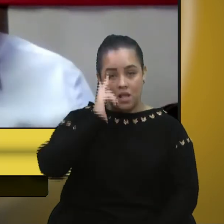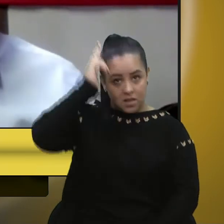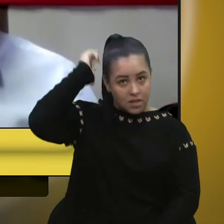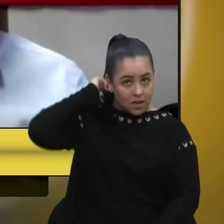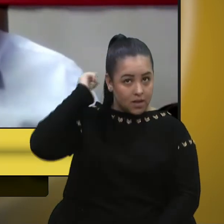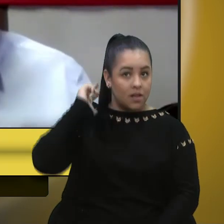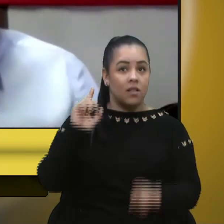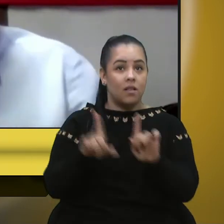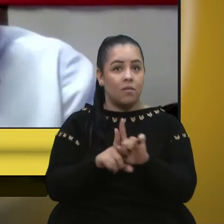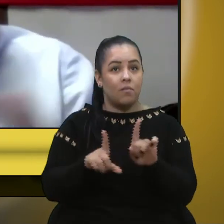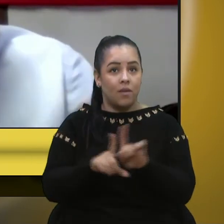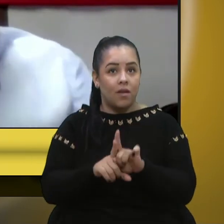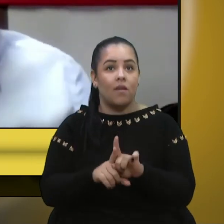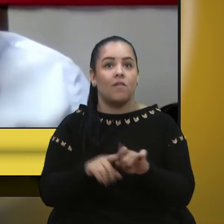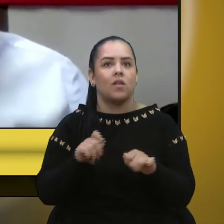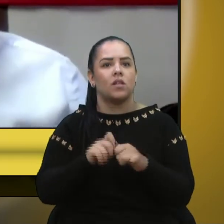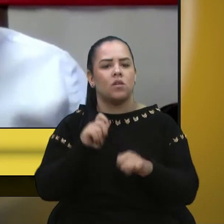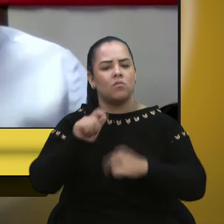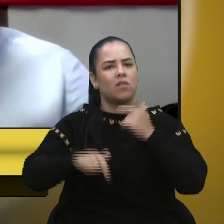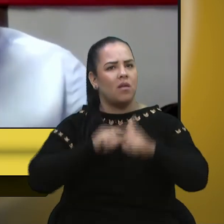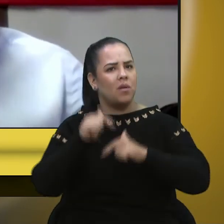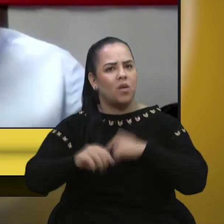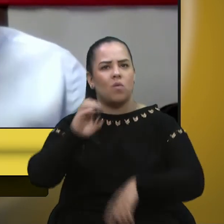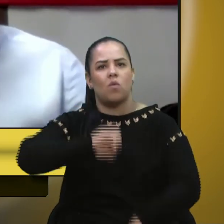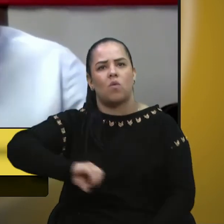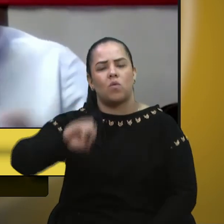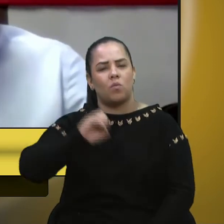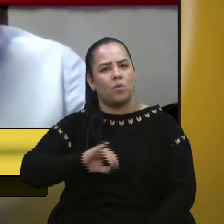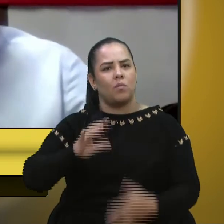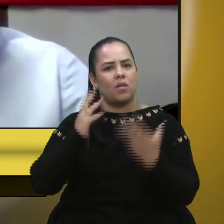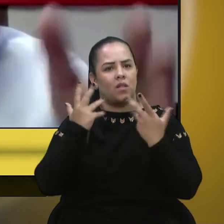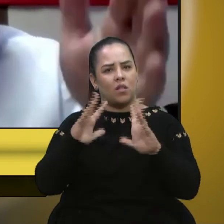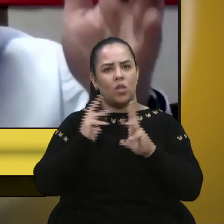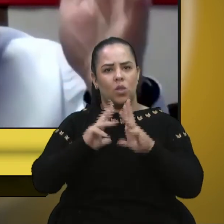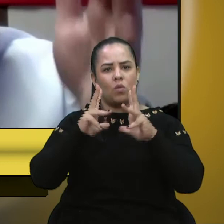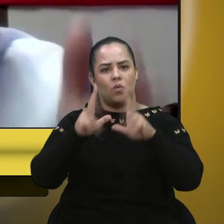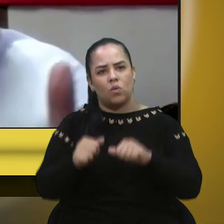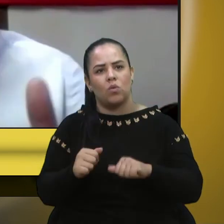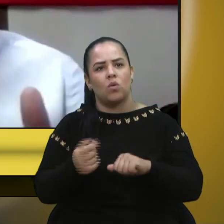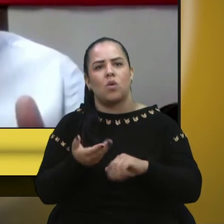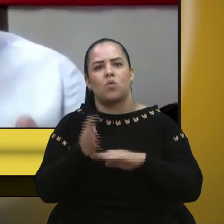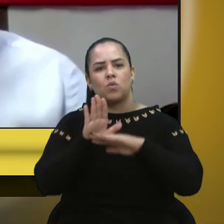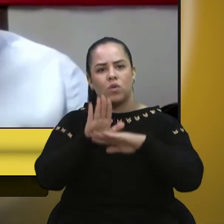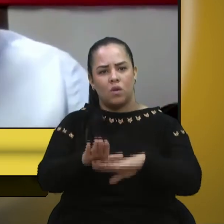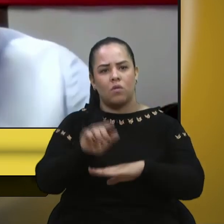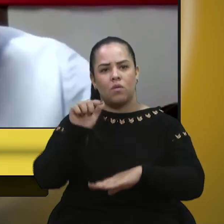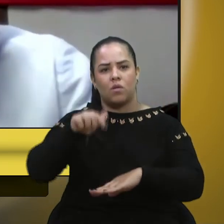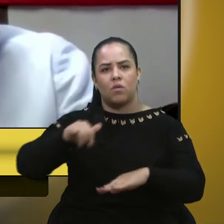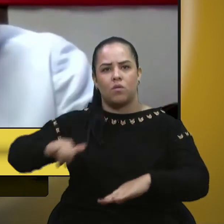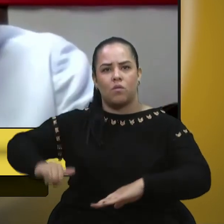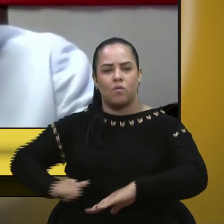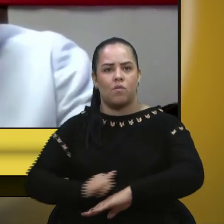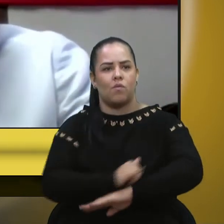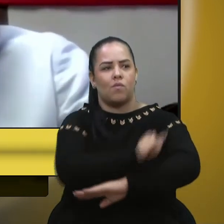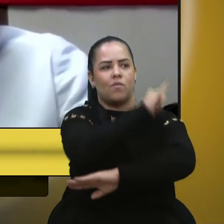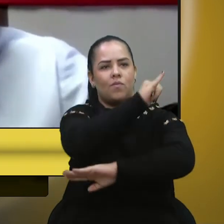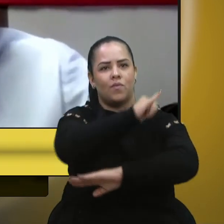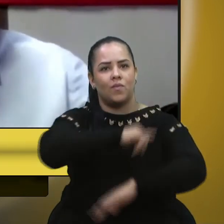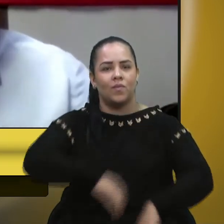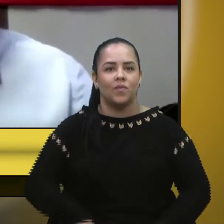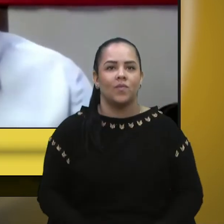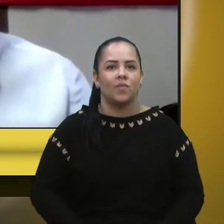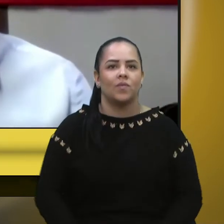fez uma publicação aqui onde ele parabeniza todos que ajudaram na questão do aeroporto, uma obra importante que vai ajudar no